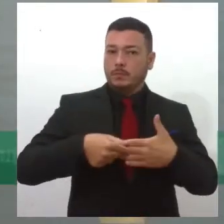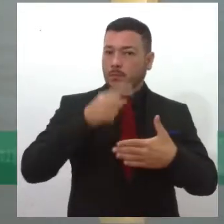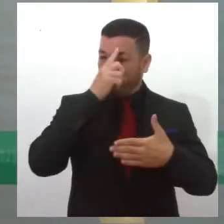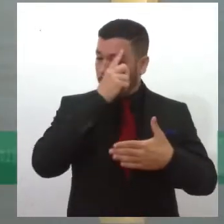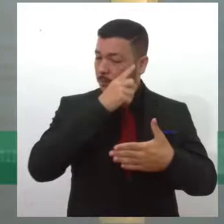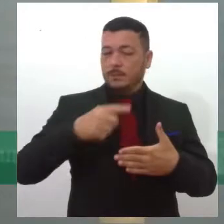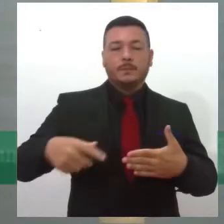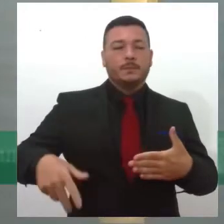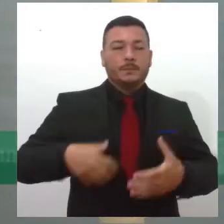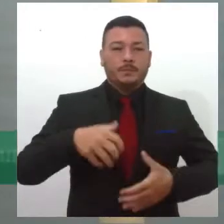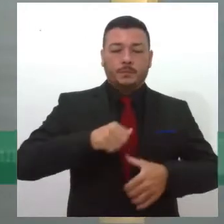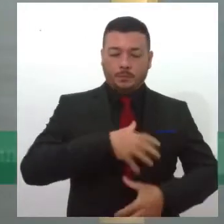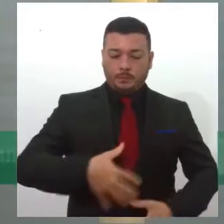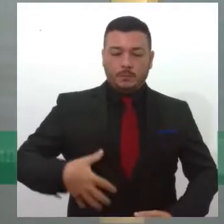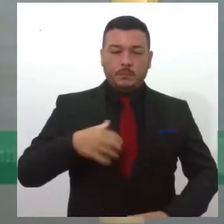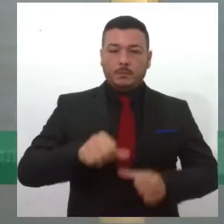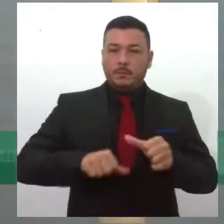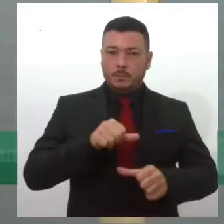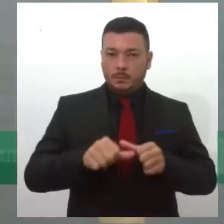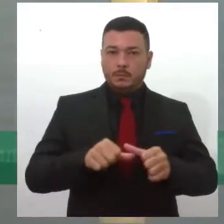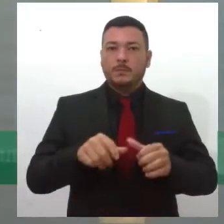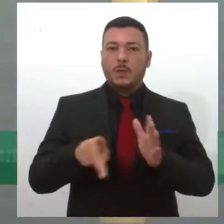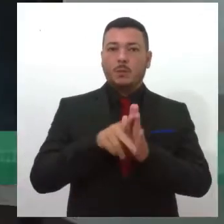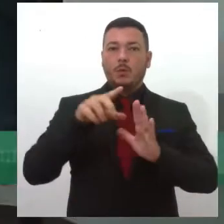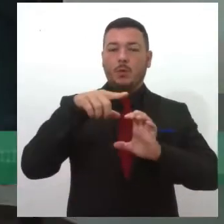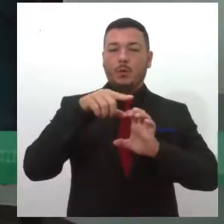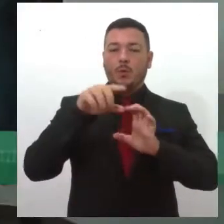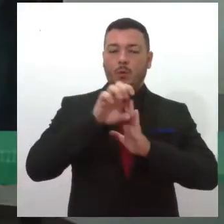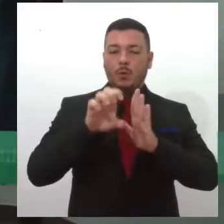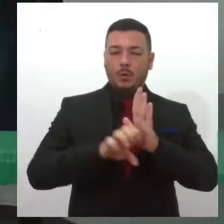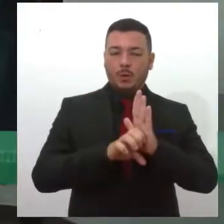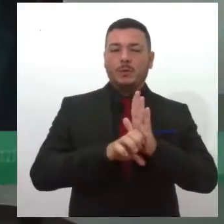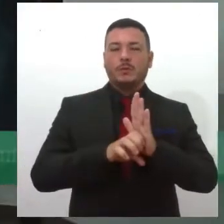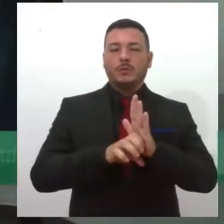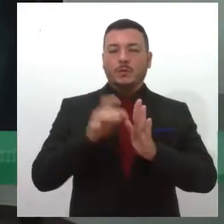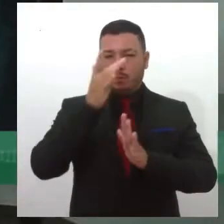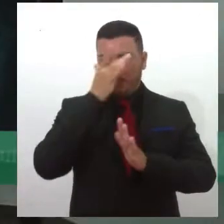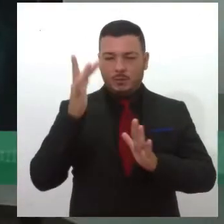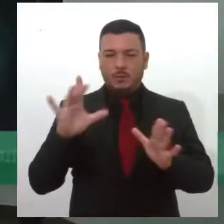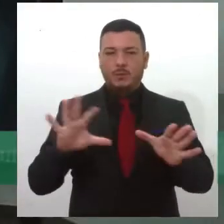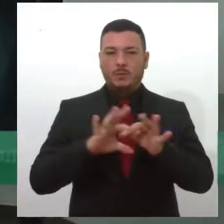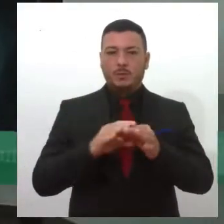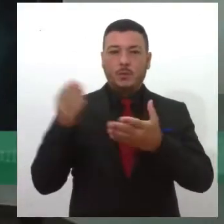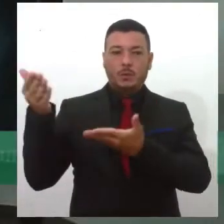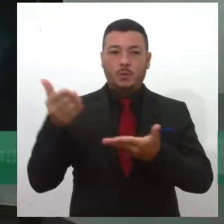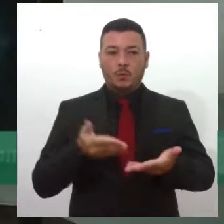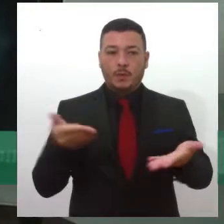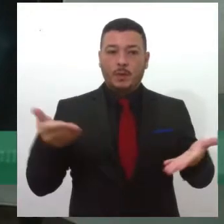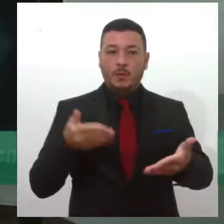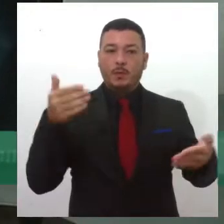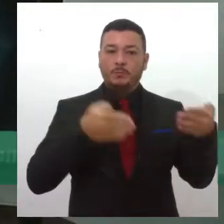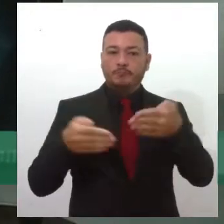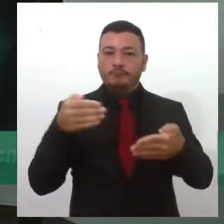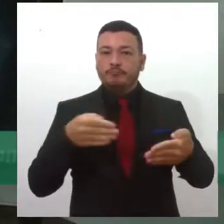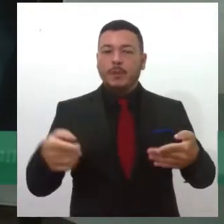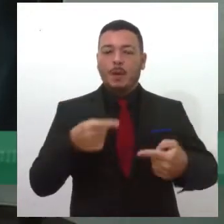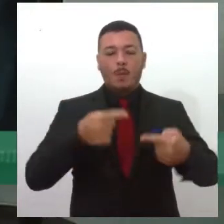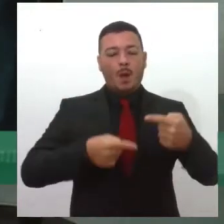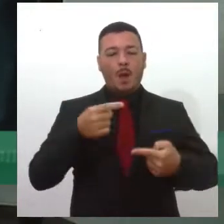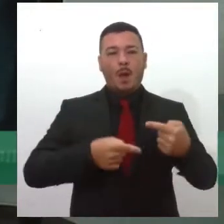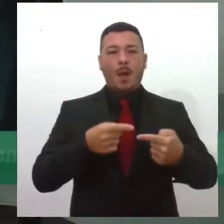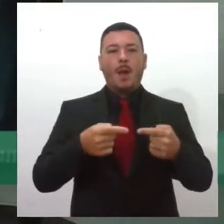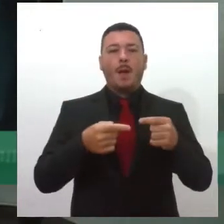Estatuto de Proteção Integral. Eu gostaria de convidar todos os dois aqui agora para participar desse bate-papo